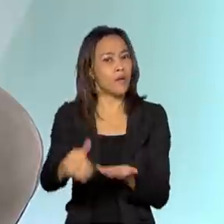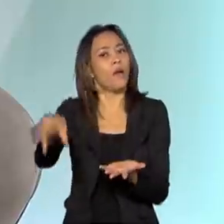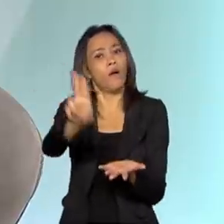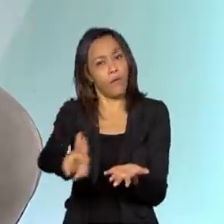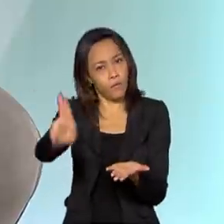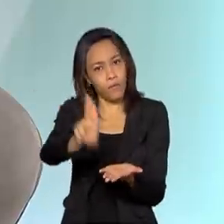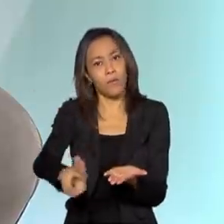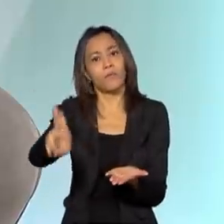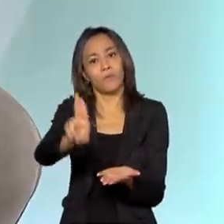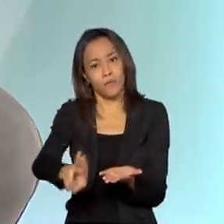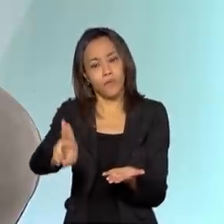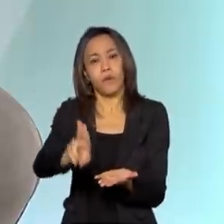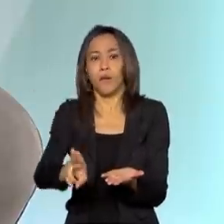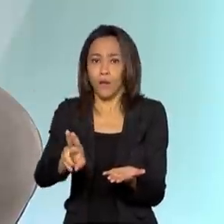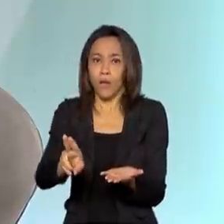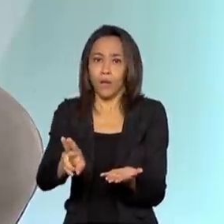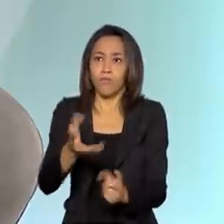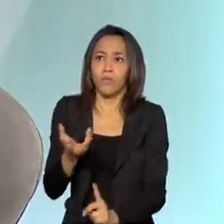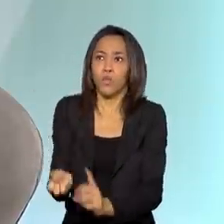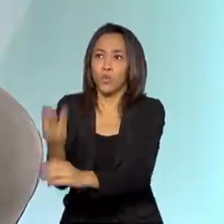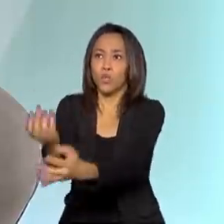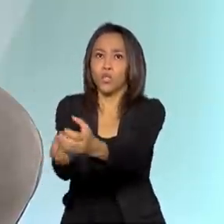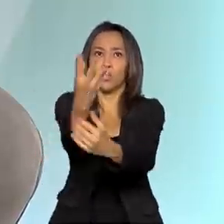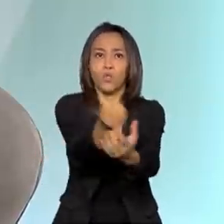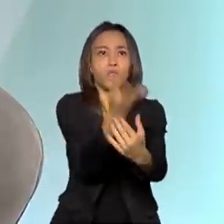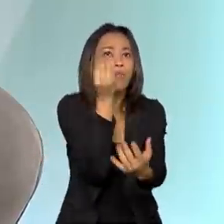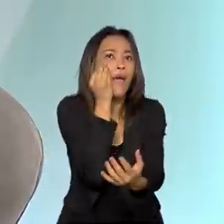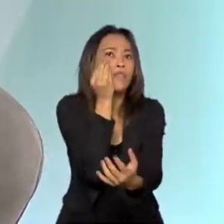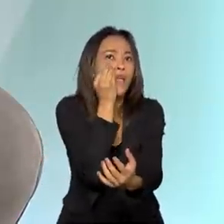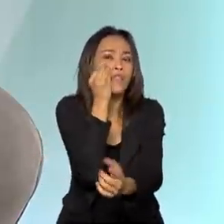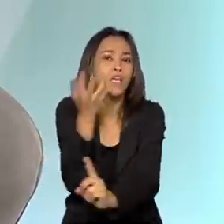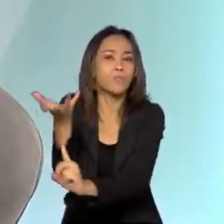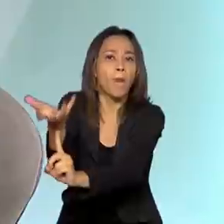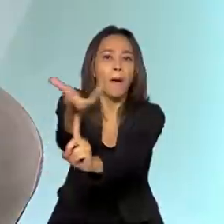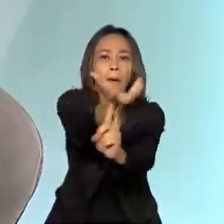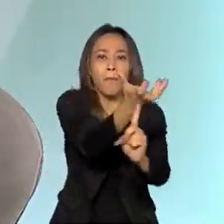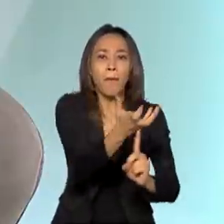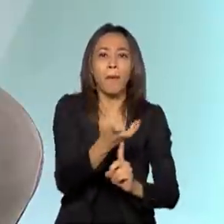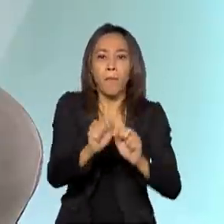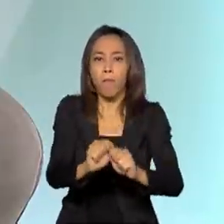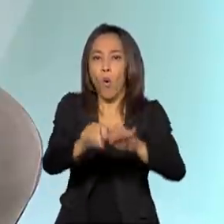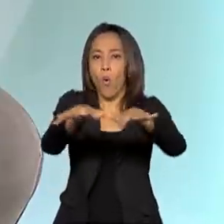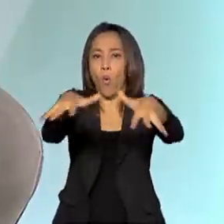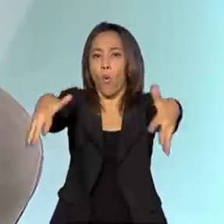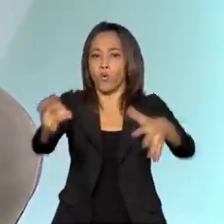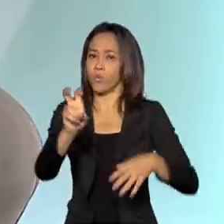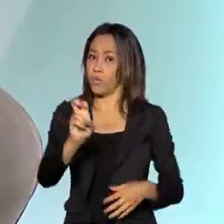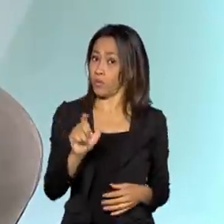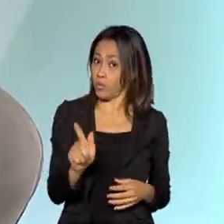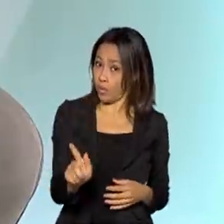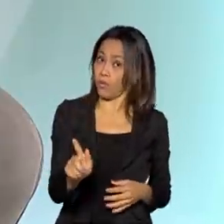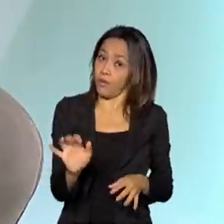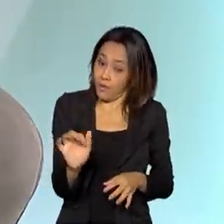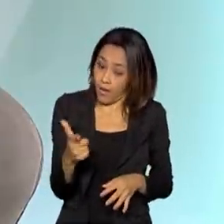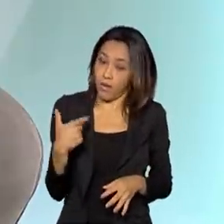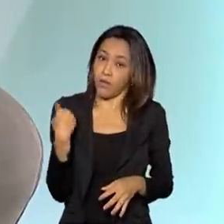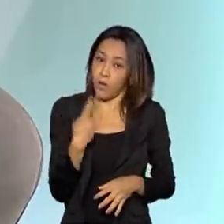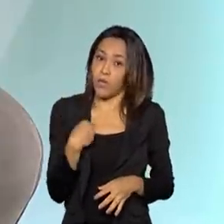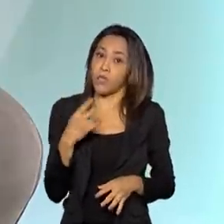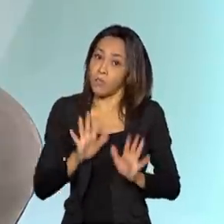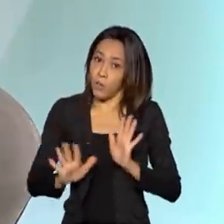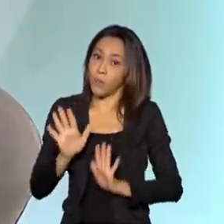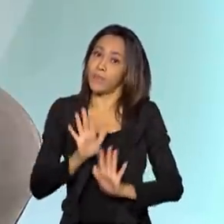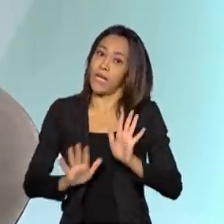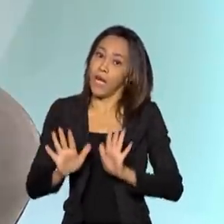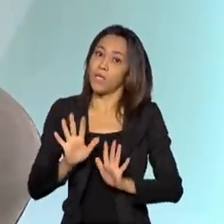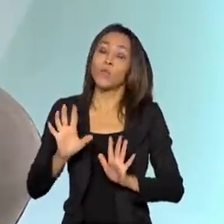fazer trials, a fazer testes e a começar a expandir essas redes. Evidentemente que a gente tem que tomar cuidado com